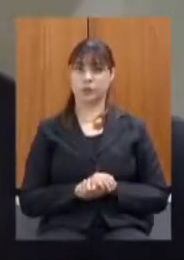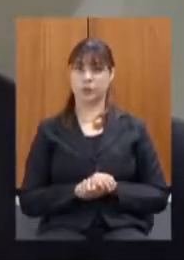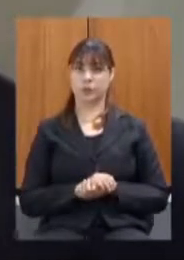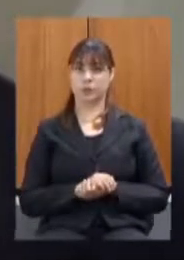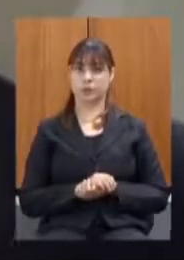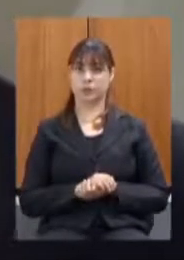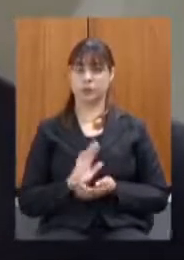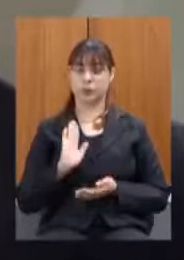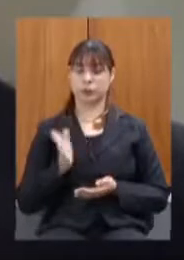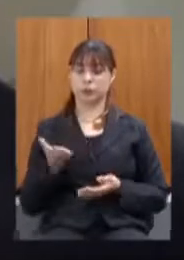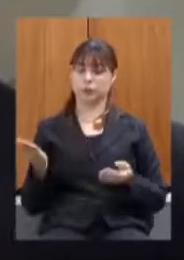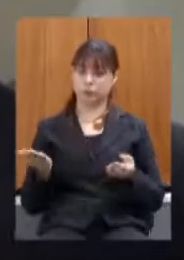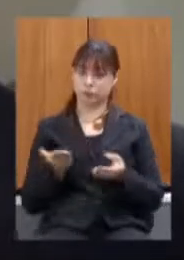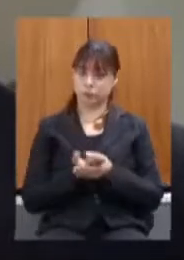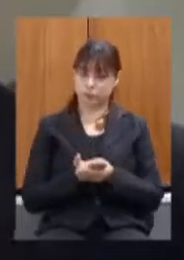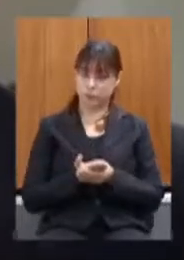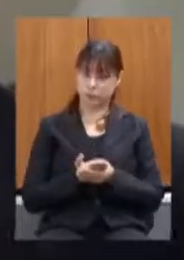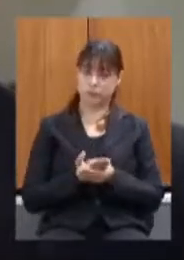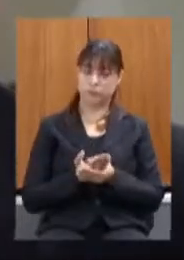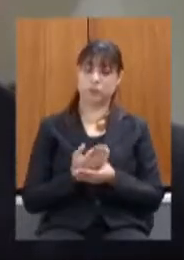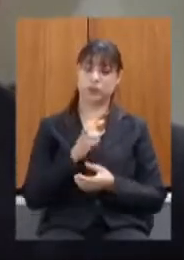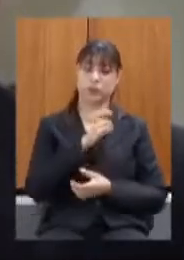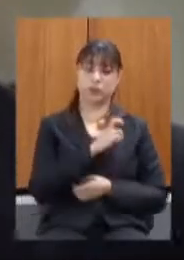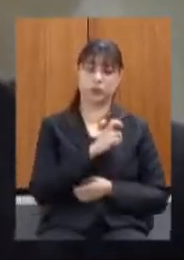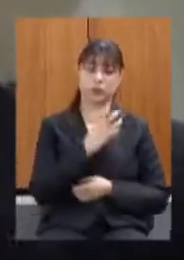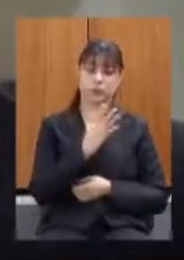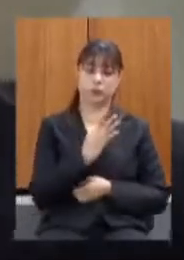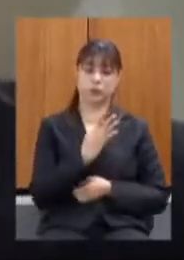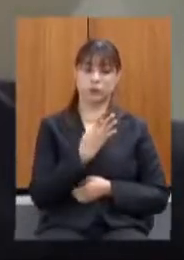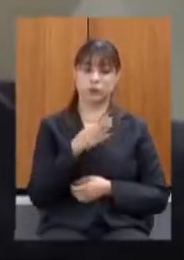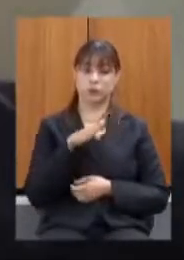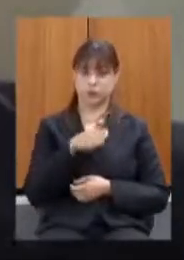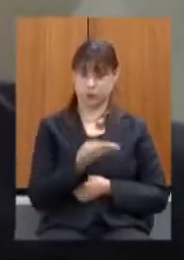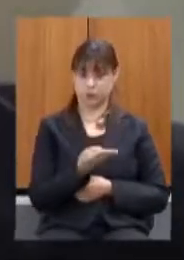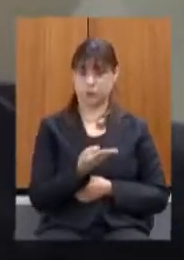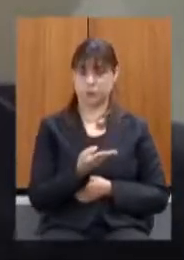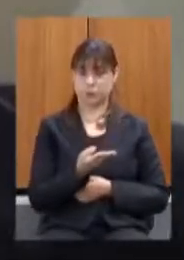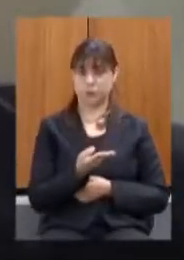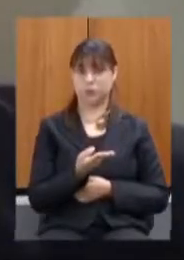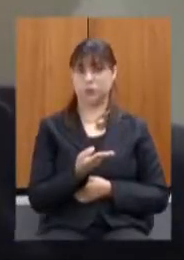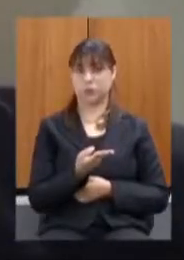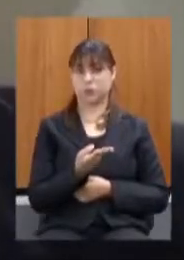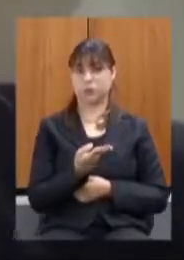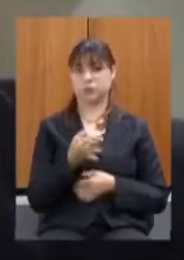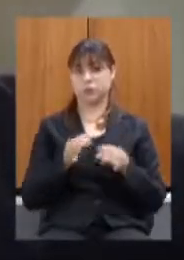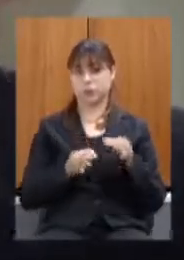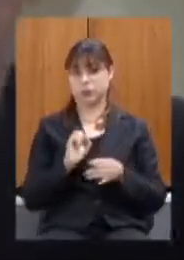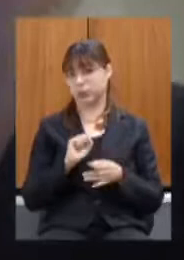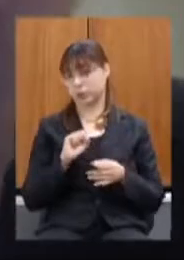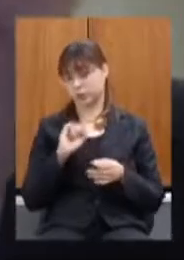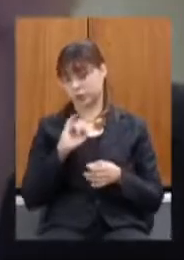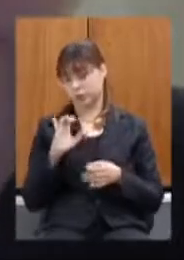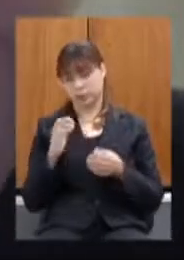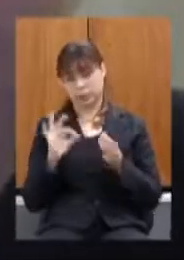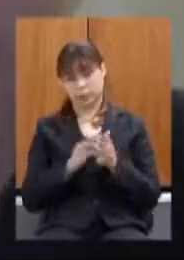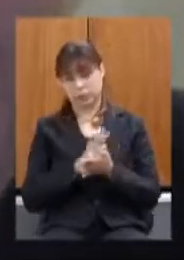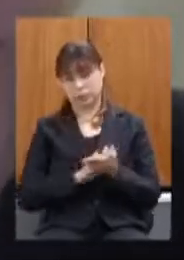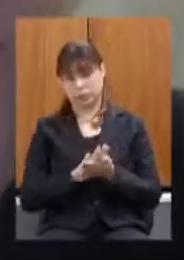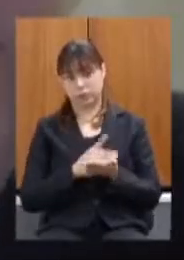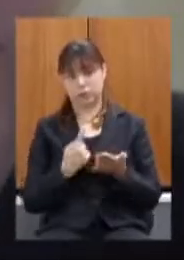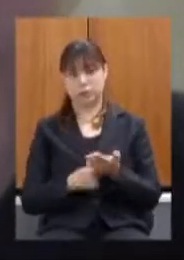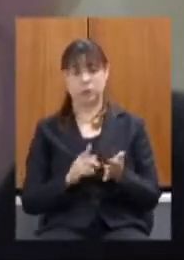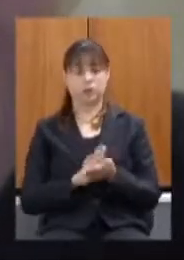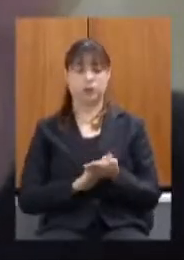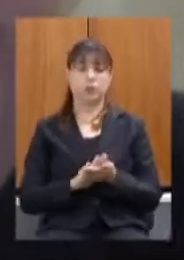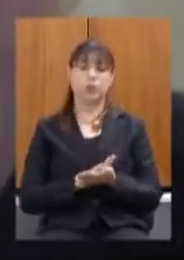ajuizamos um pedido de 54 que é o que é para ser julgado caso não haja acordo e a primeira proposta